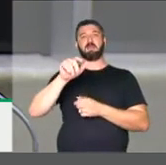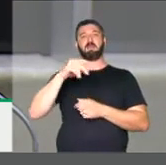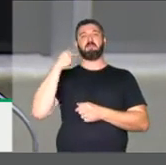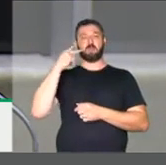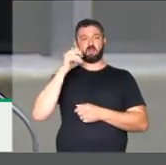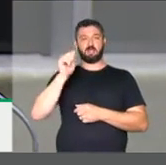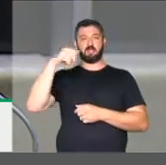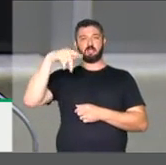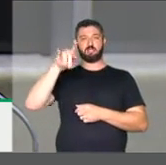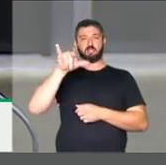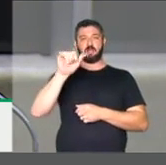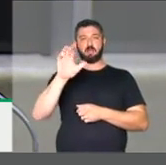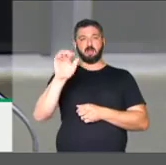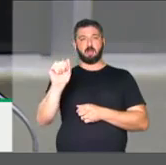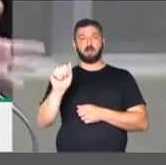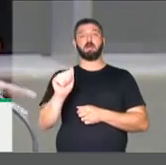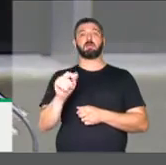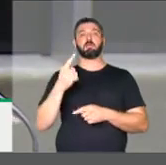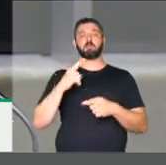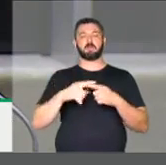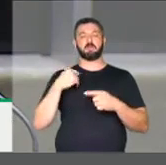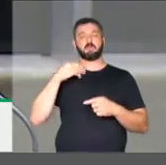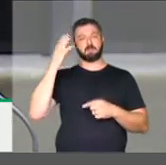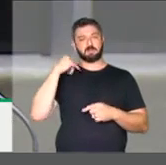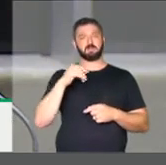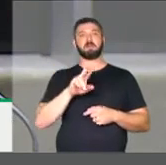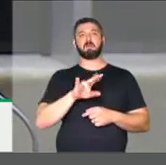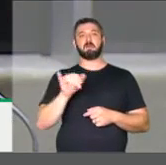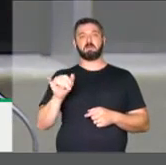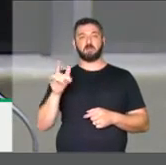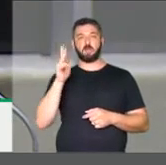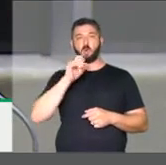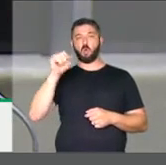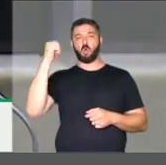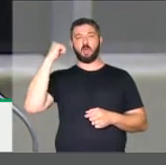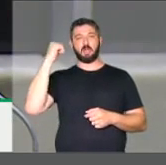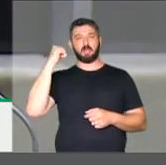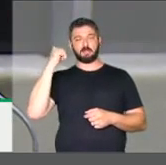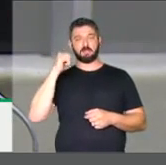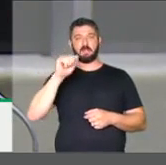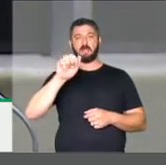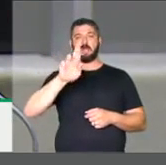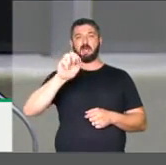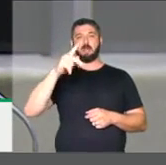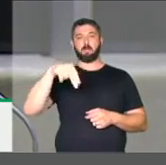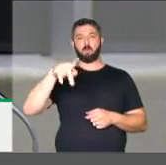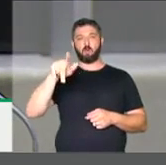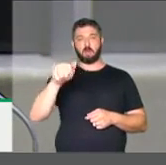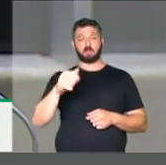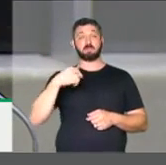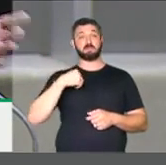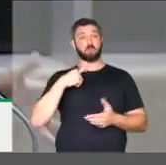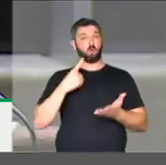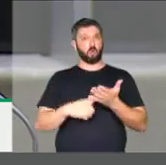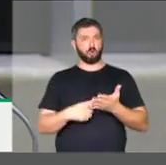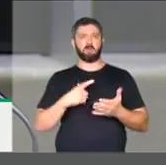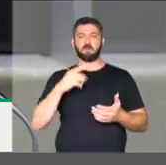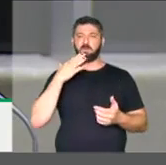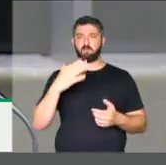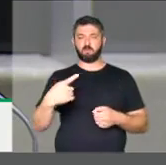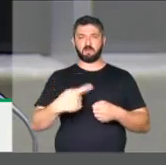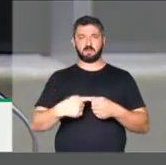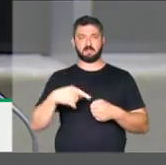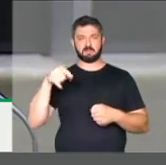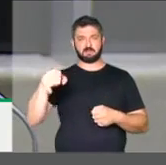absoluta, trará grandes conquistas para o município de Arapongas e reafirmo aqui o meu compromisso com essa importante